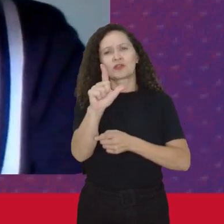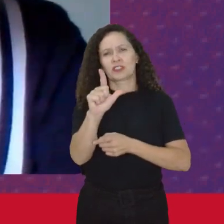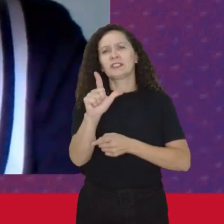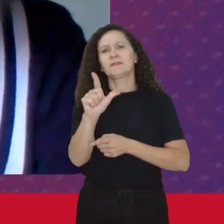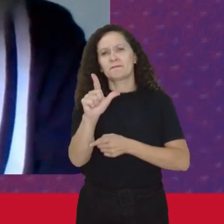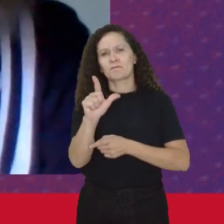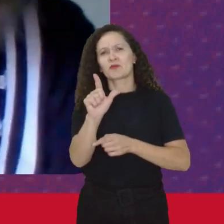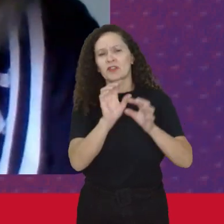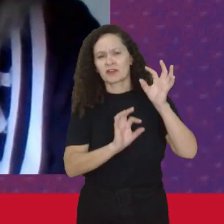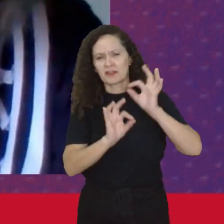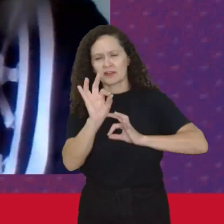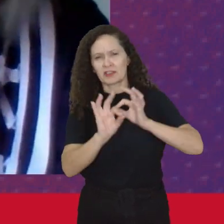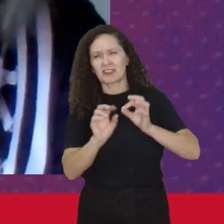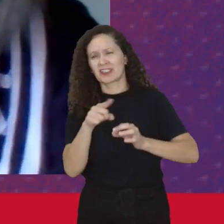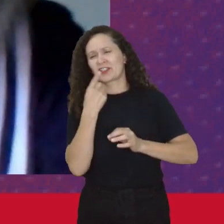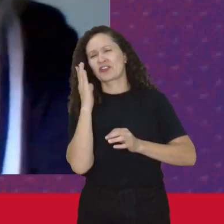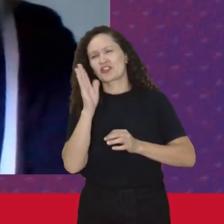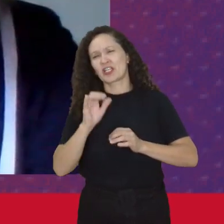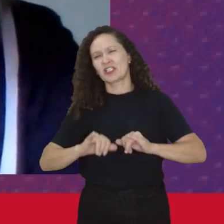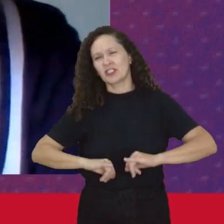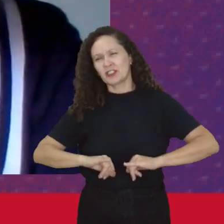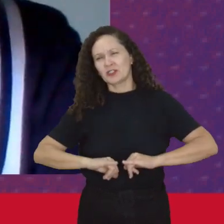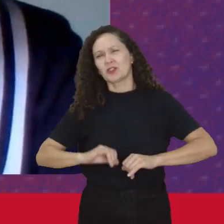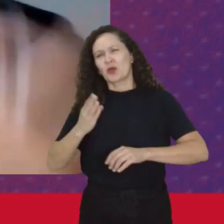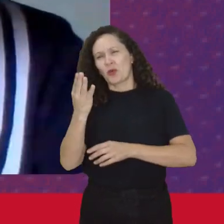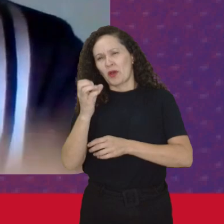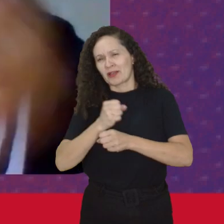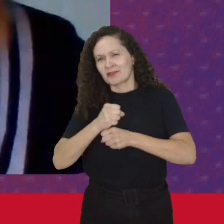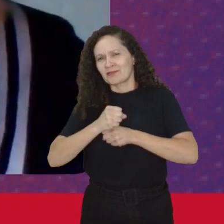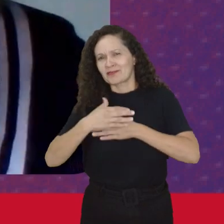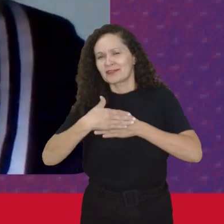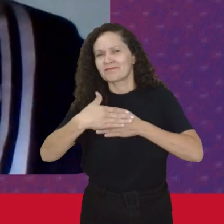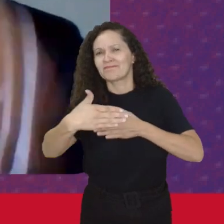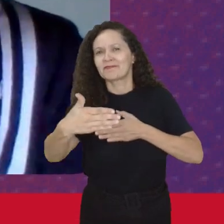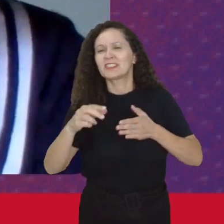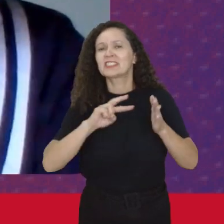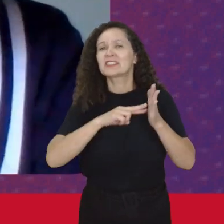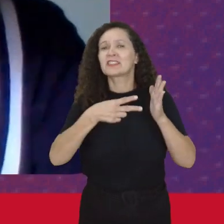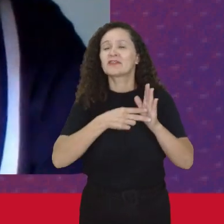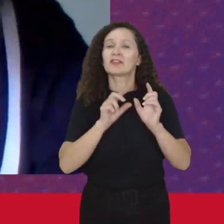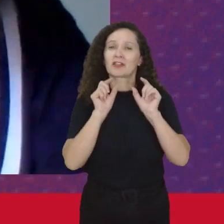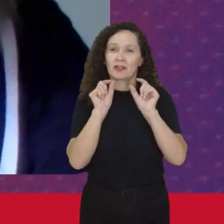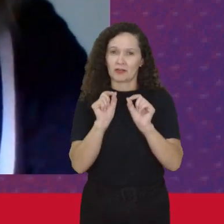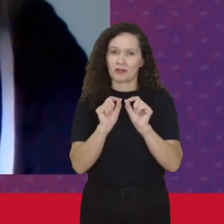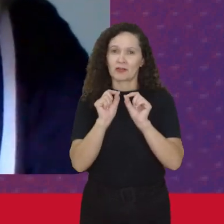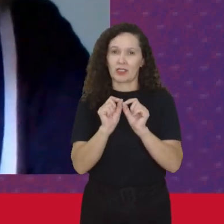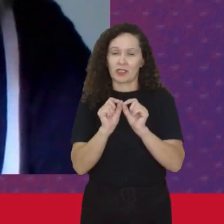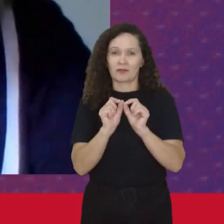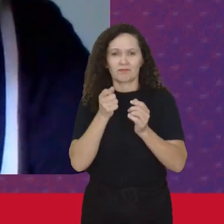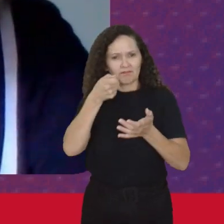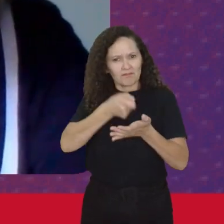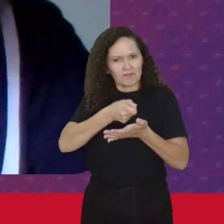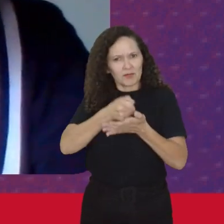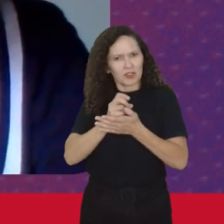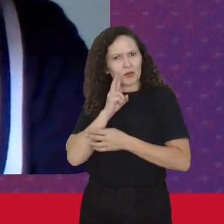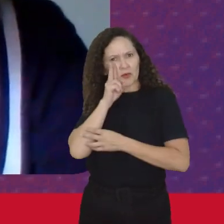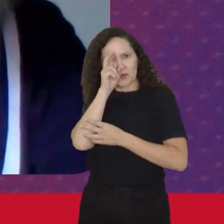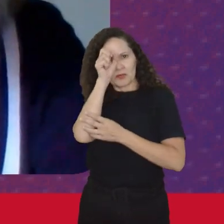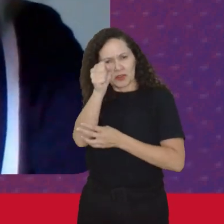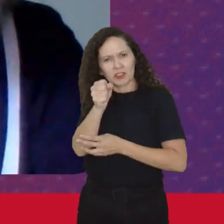Nesses últimos 40 anos E o que significou Justamente A imposição Com força